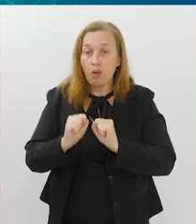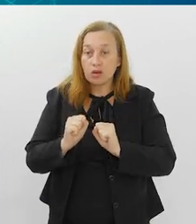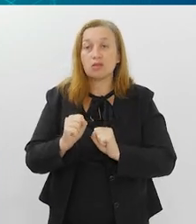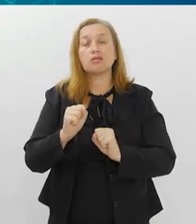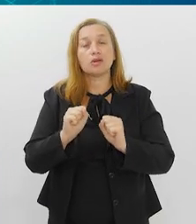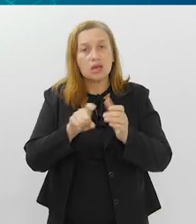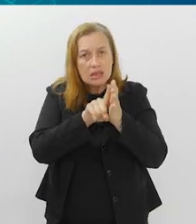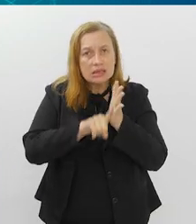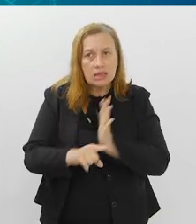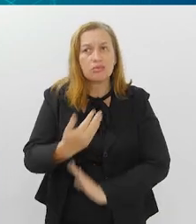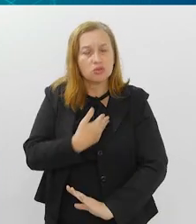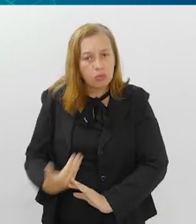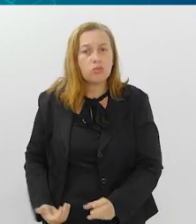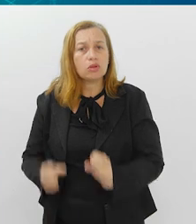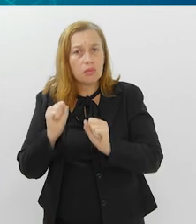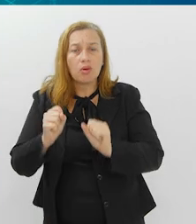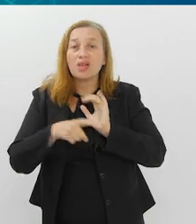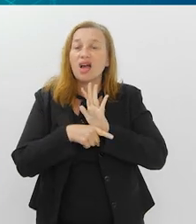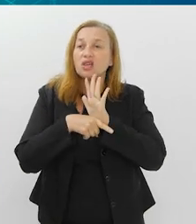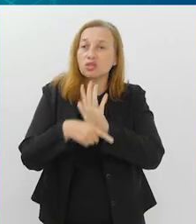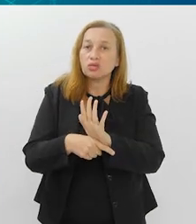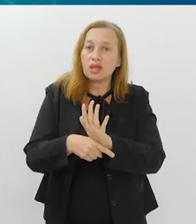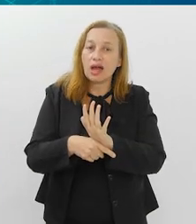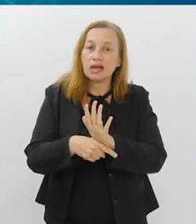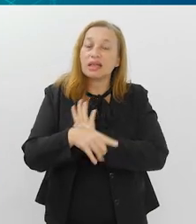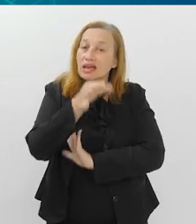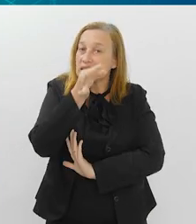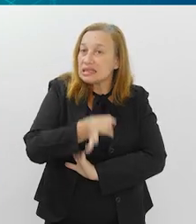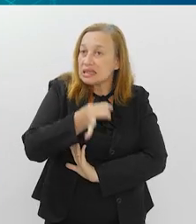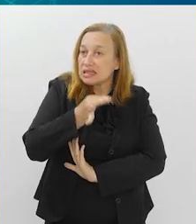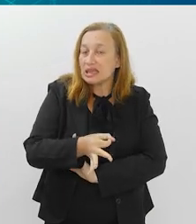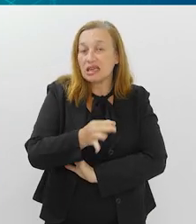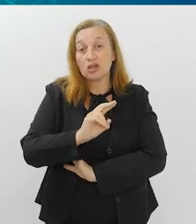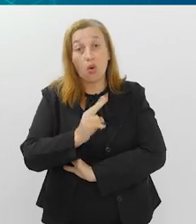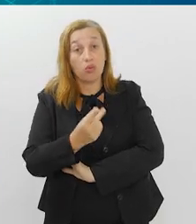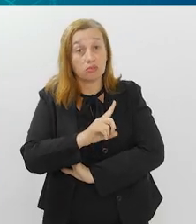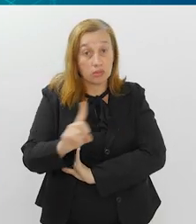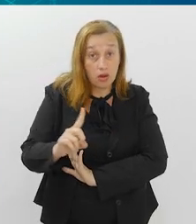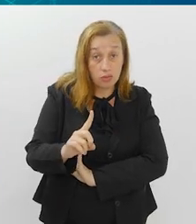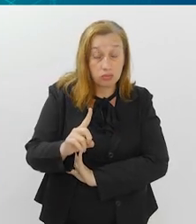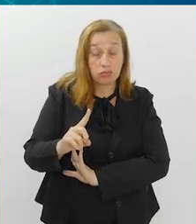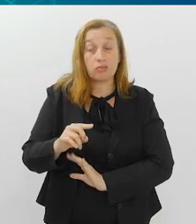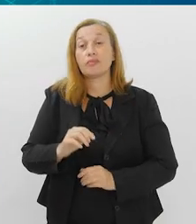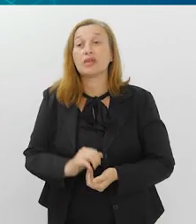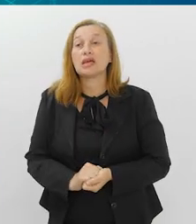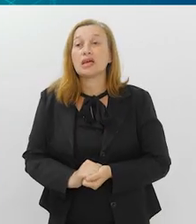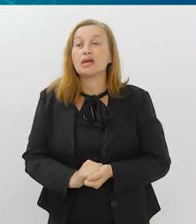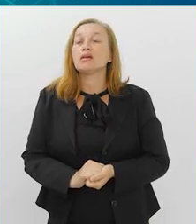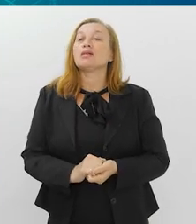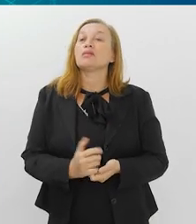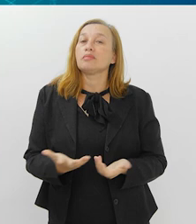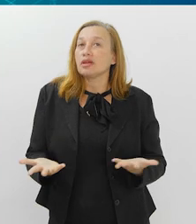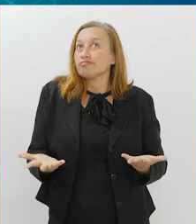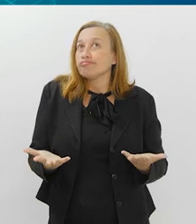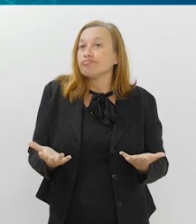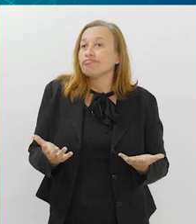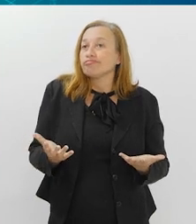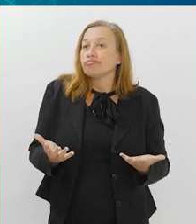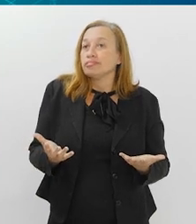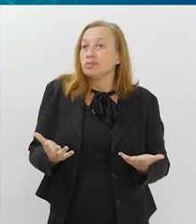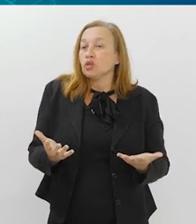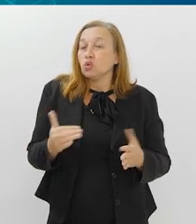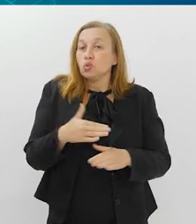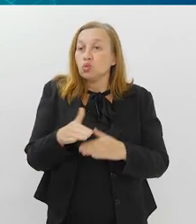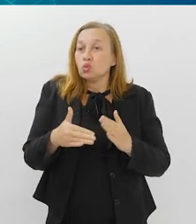Públicos, né? Que podem ajudar nessa confirmação ou não e para que seja tomada